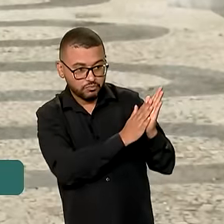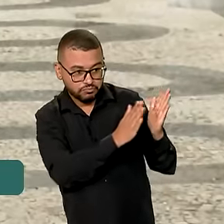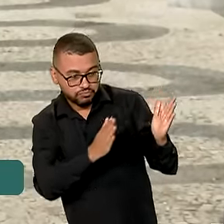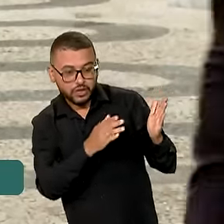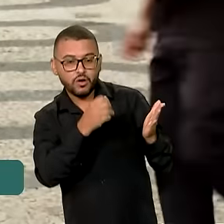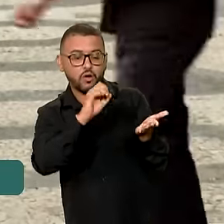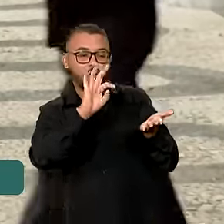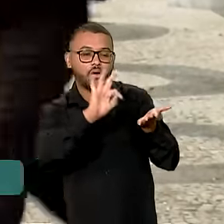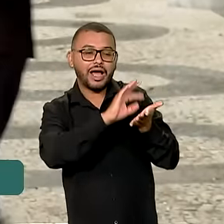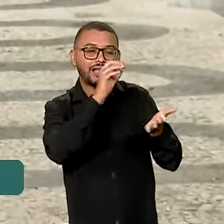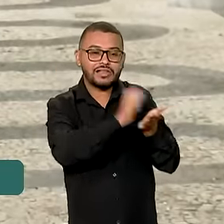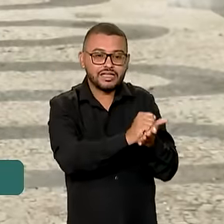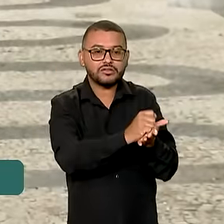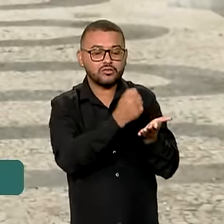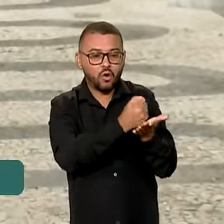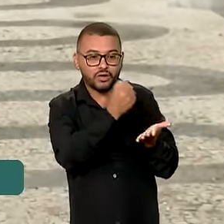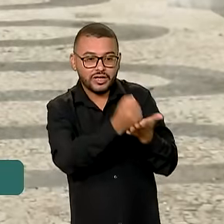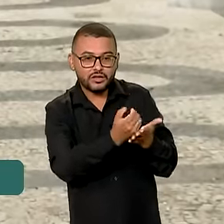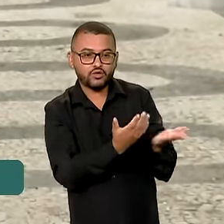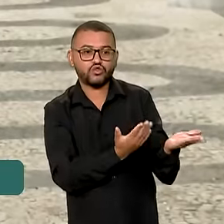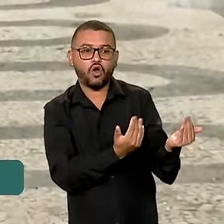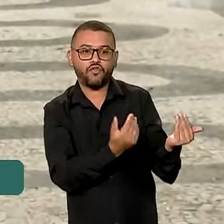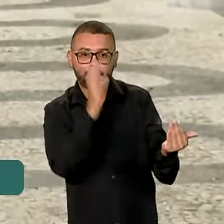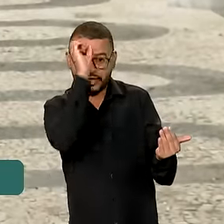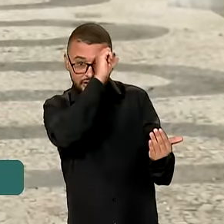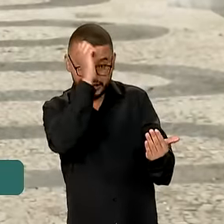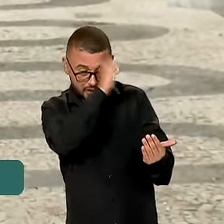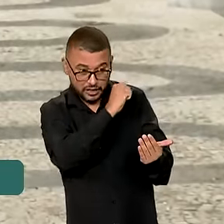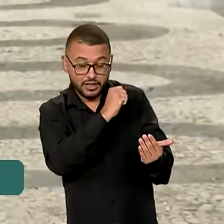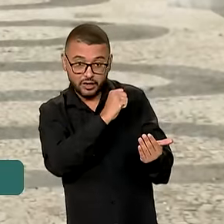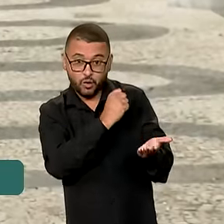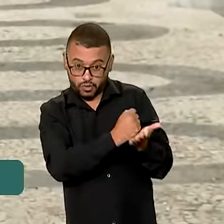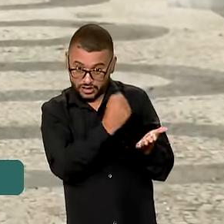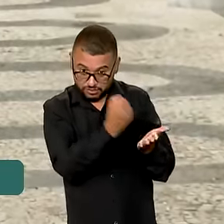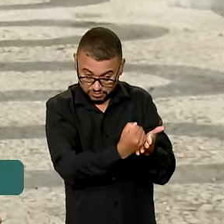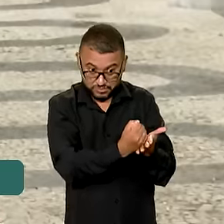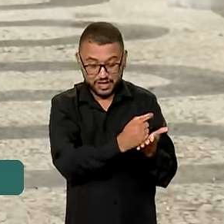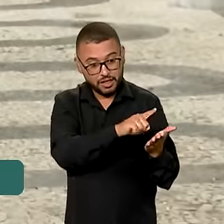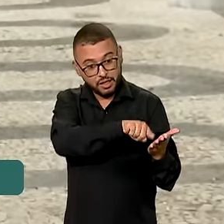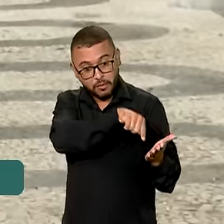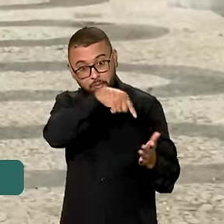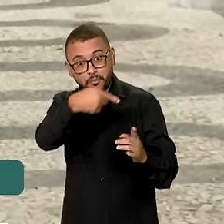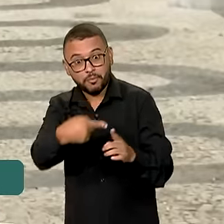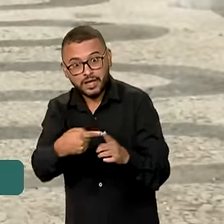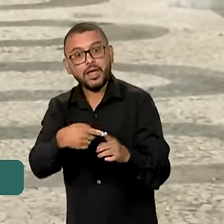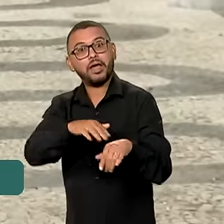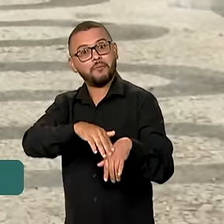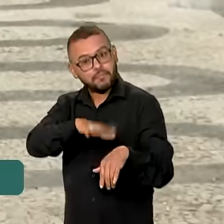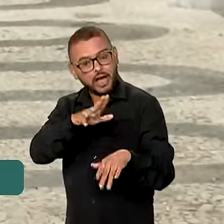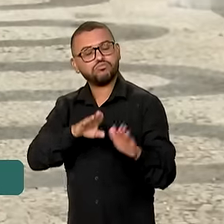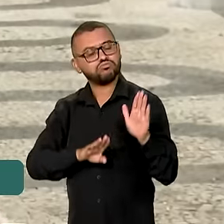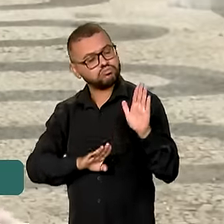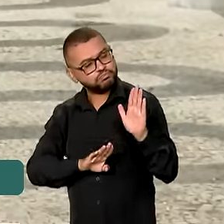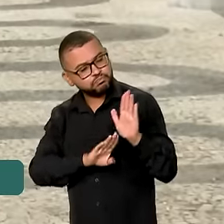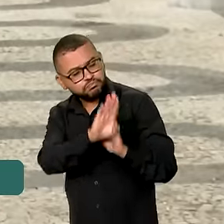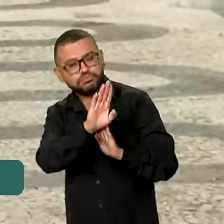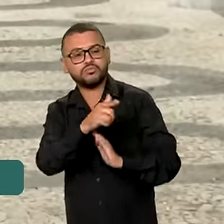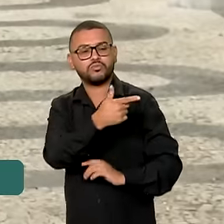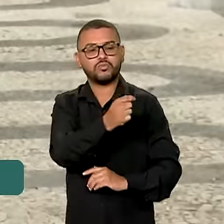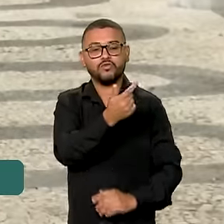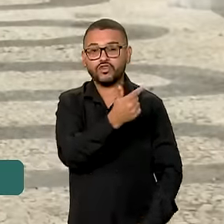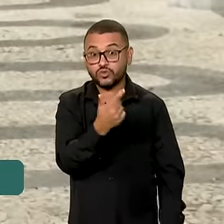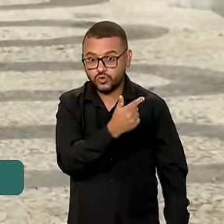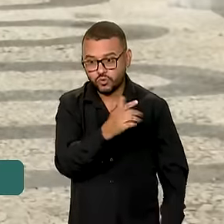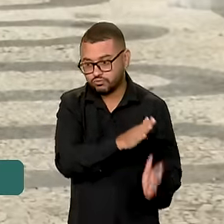contratados 46 mil jovens aprendizes. E esses números já vinham crescendo. De 2022